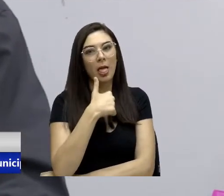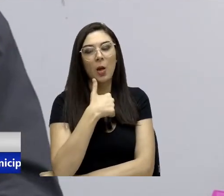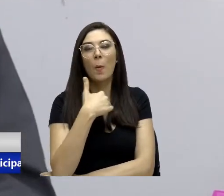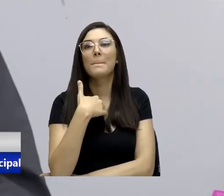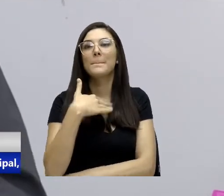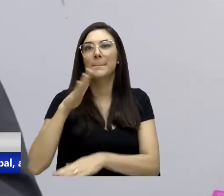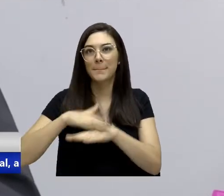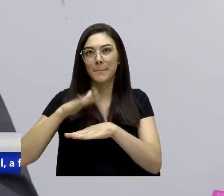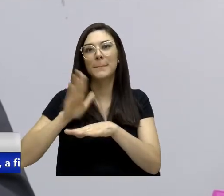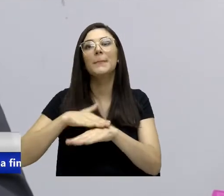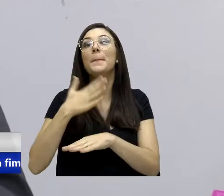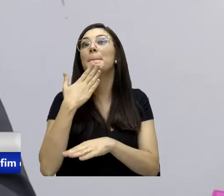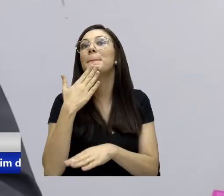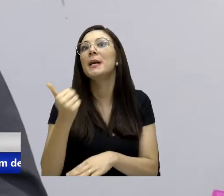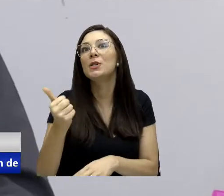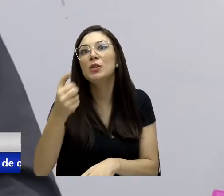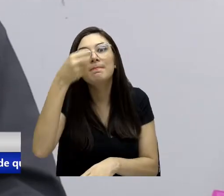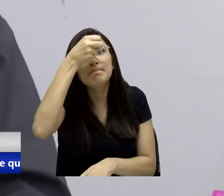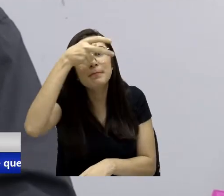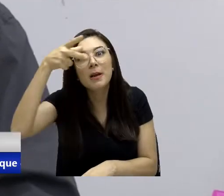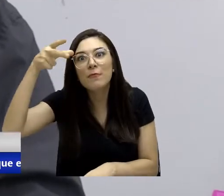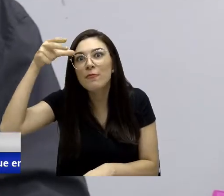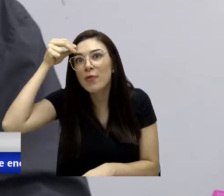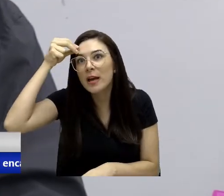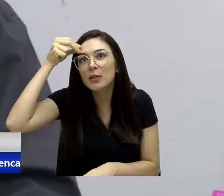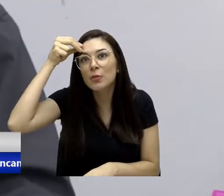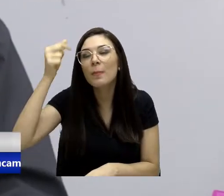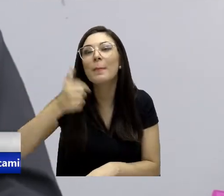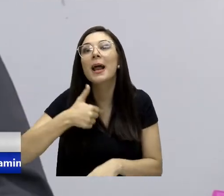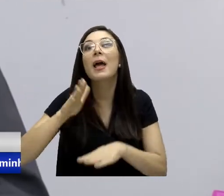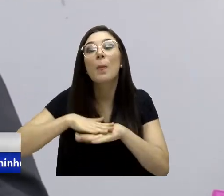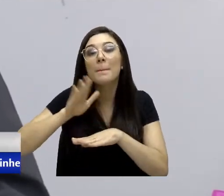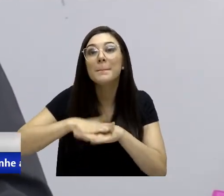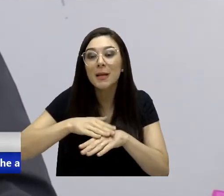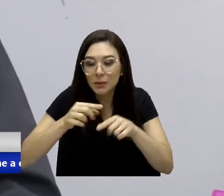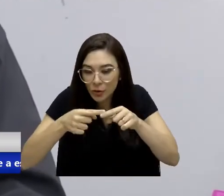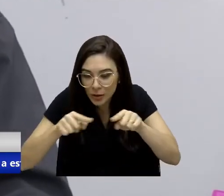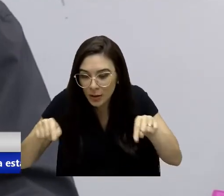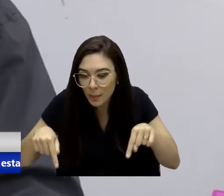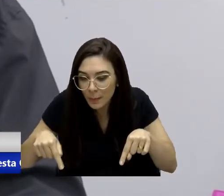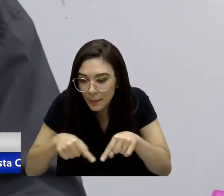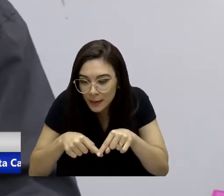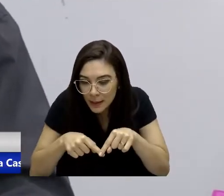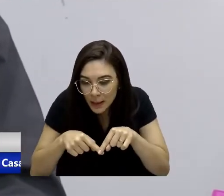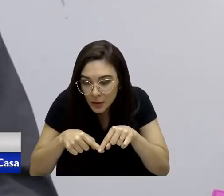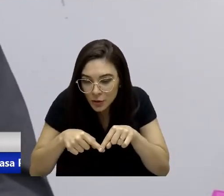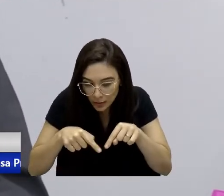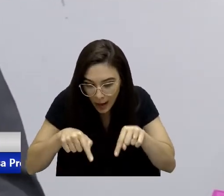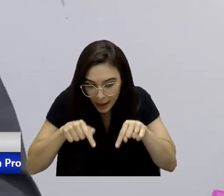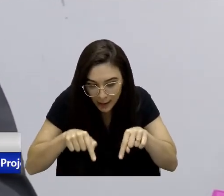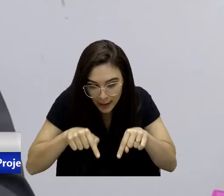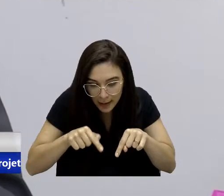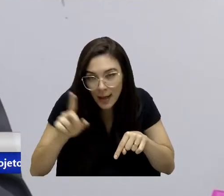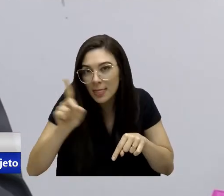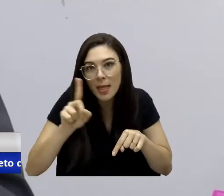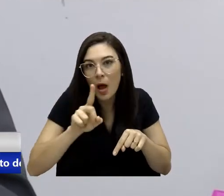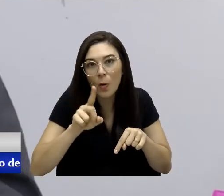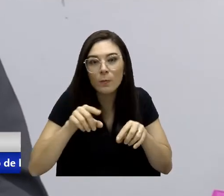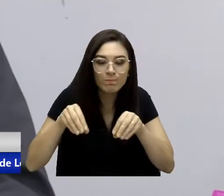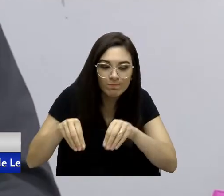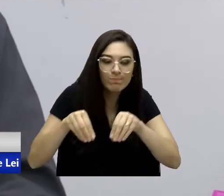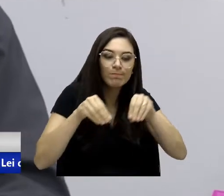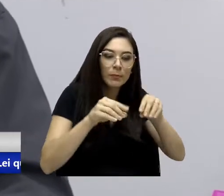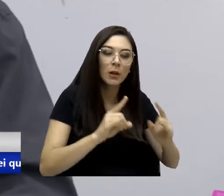pedido ao prefeito para eu colocar o meu gabinete dentro do Raul Sertã, porque na